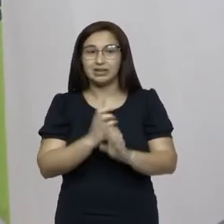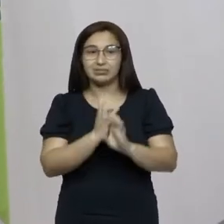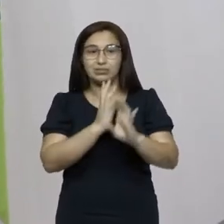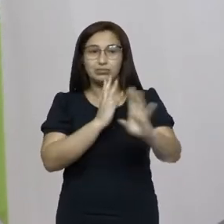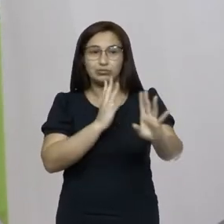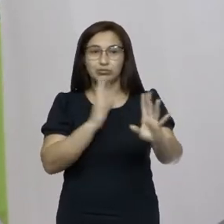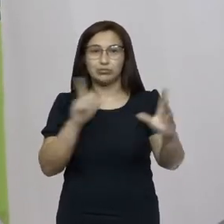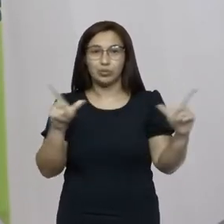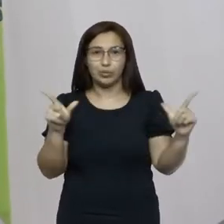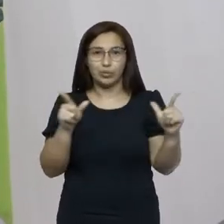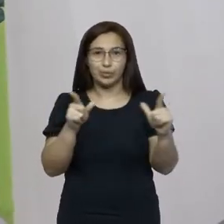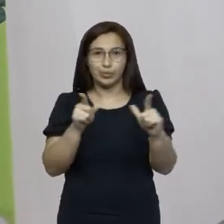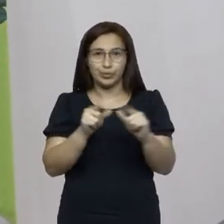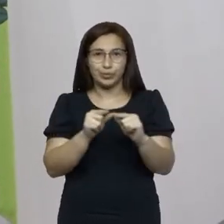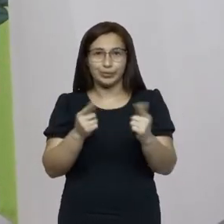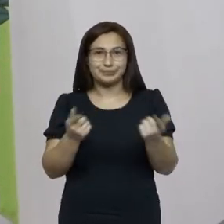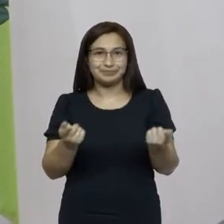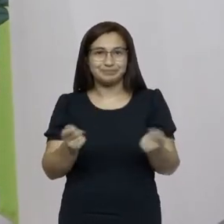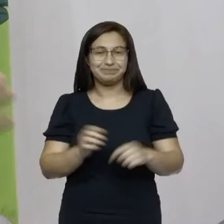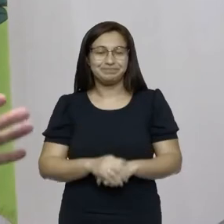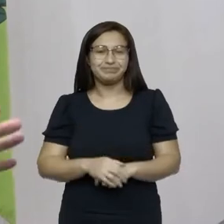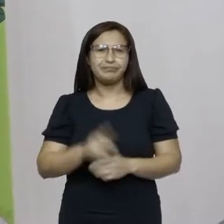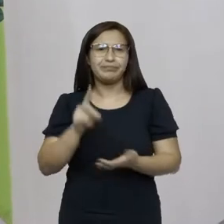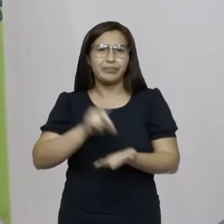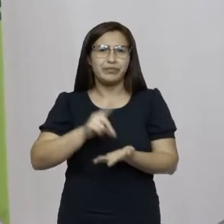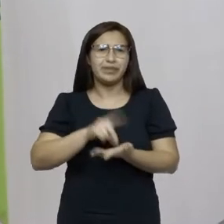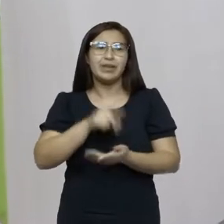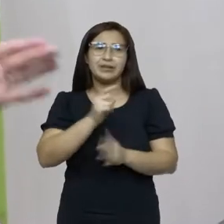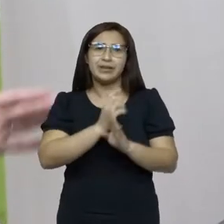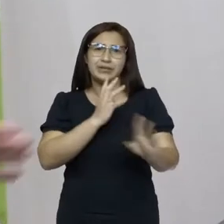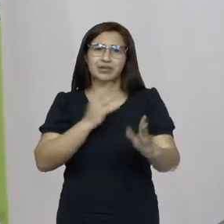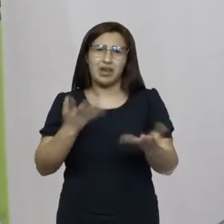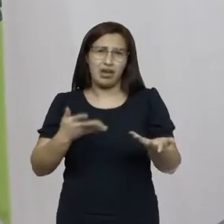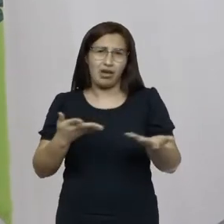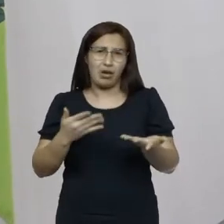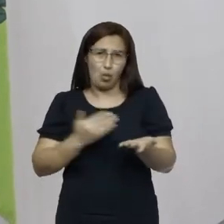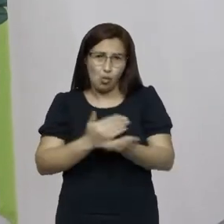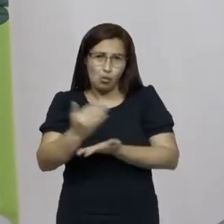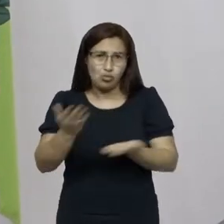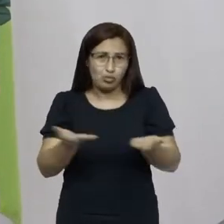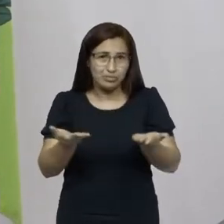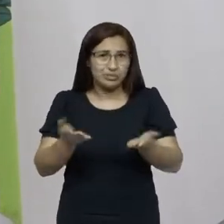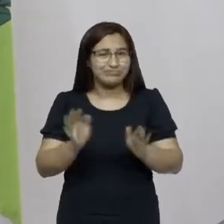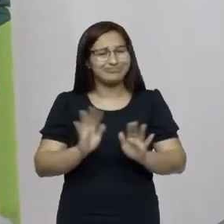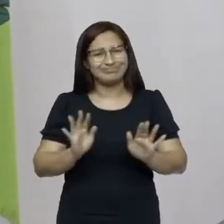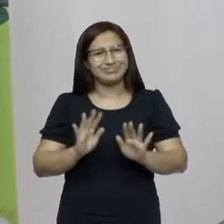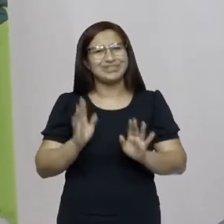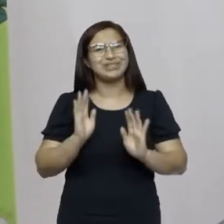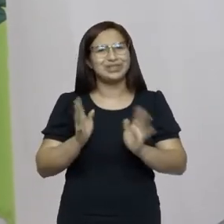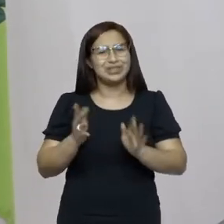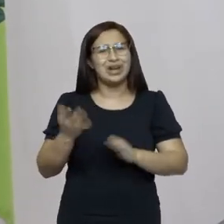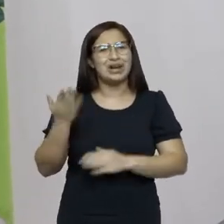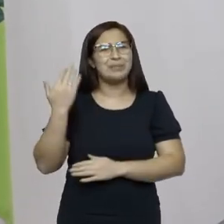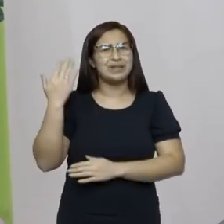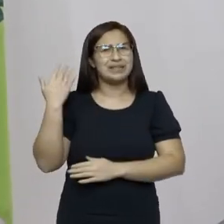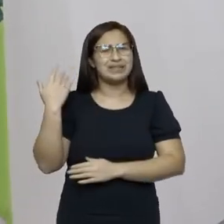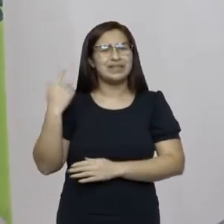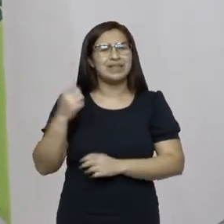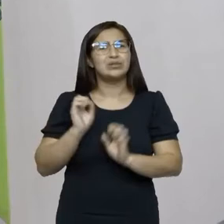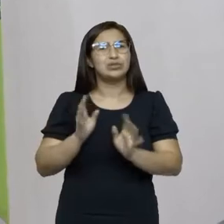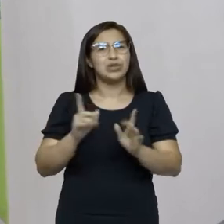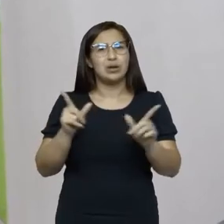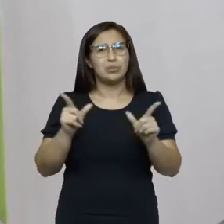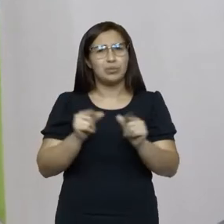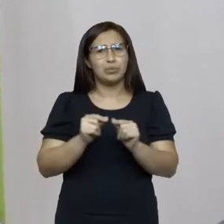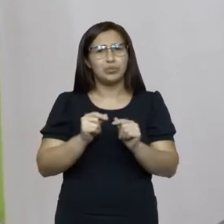eletiva andando é bem verdade que essa fila não é só de hoje a gente reconhece isso mas ela já foi menor ela